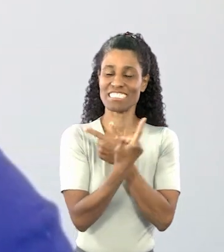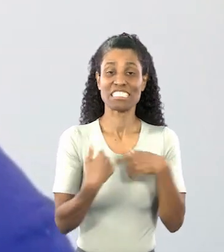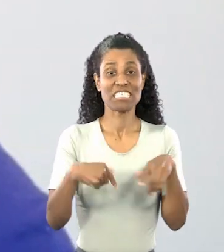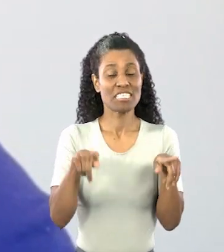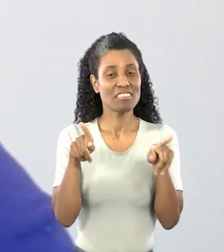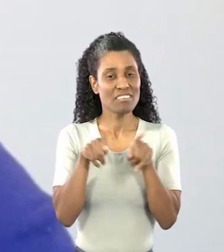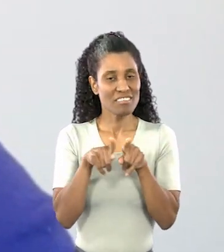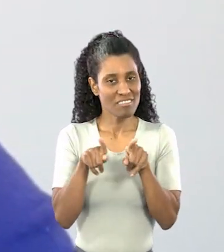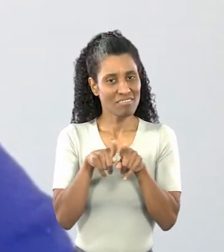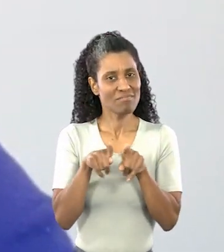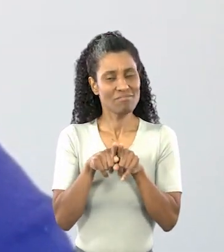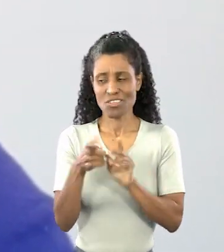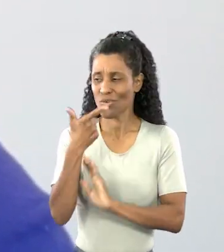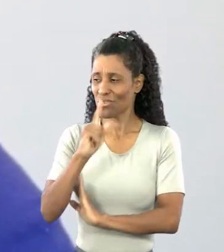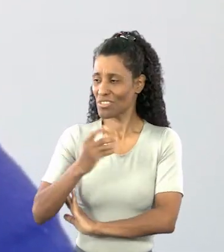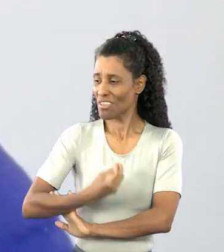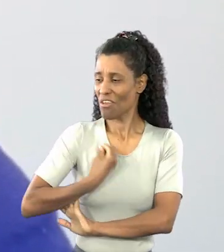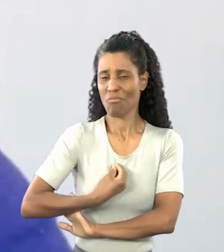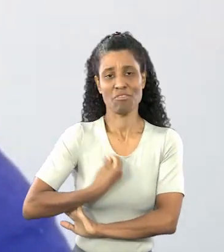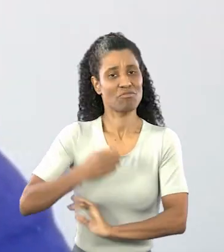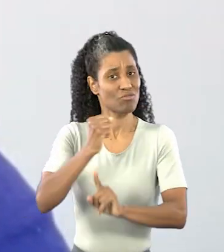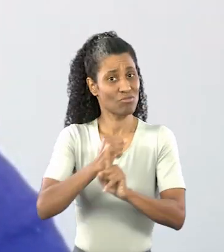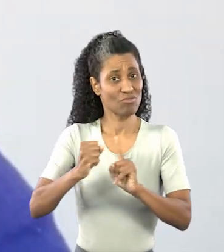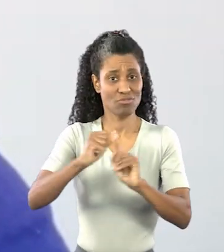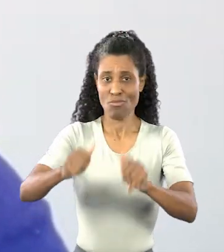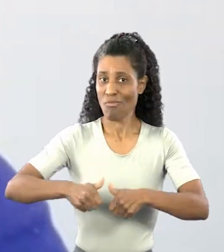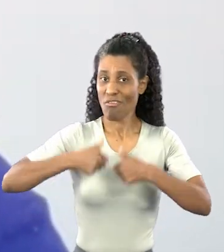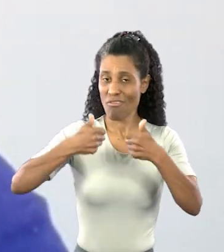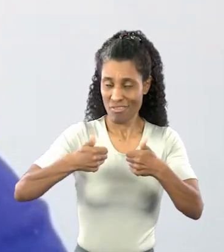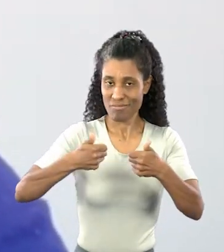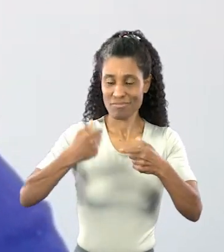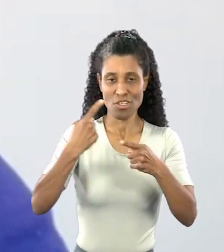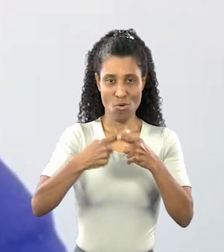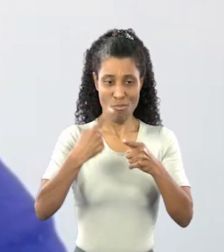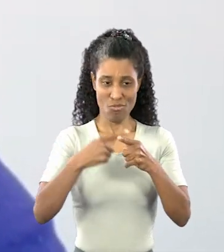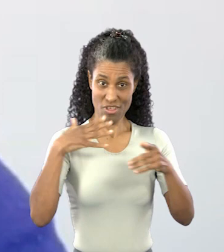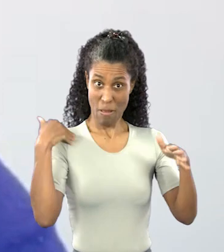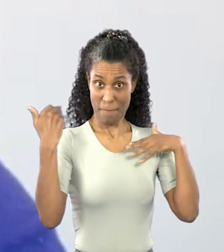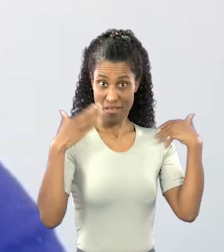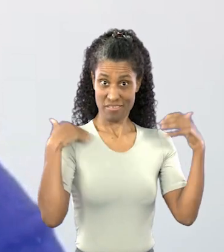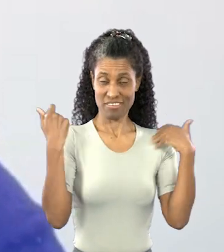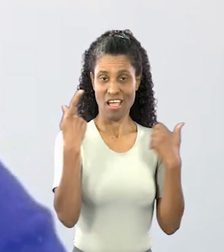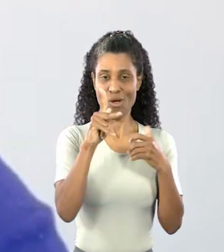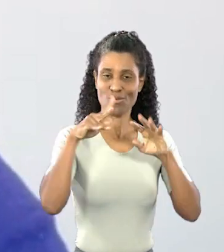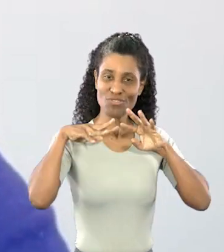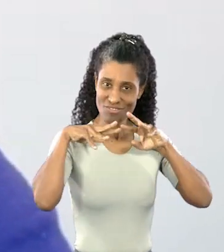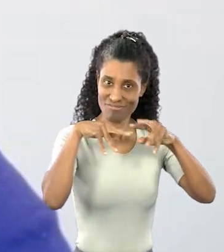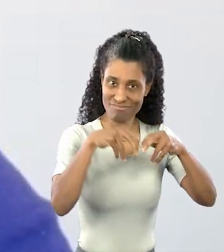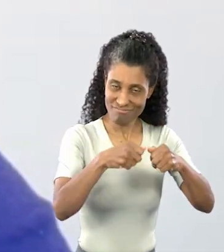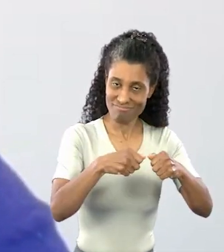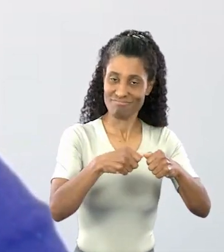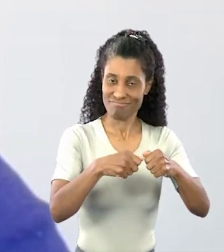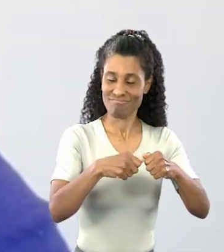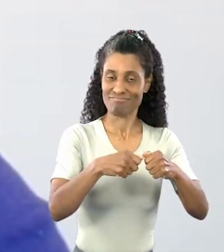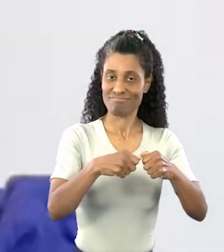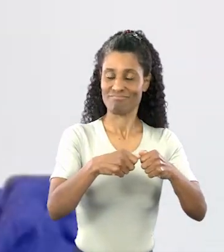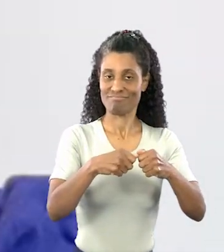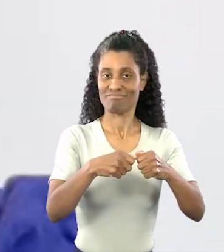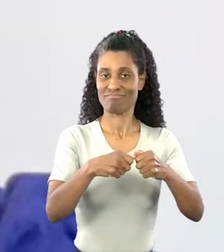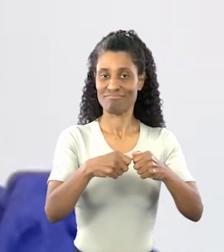te levar para um convívio social melhor. Porque o fato de passear com o seu bichinho,